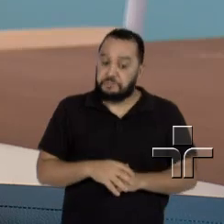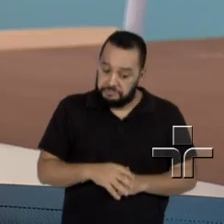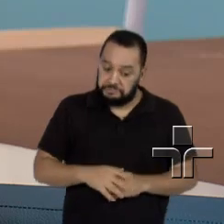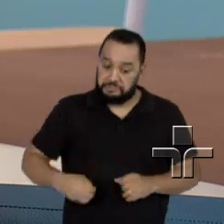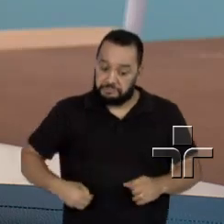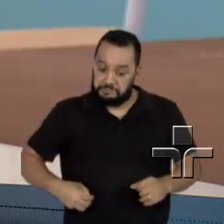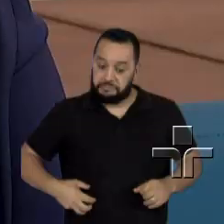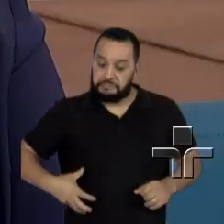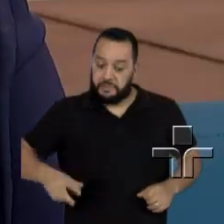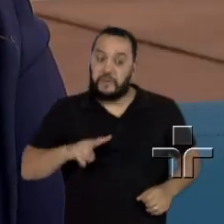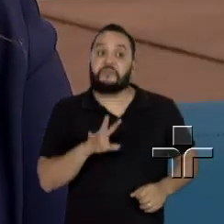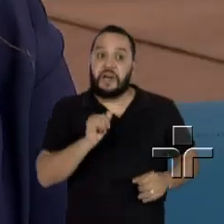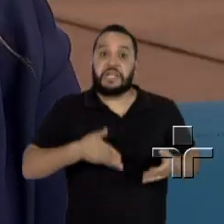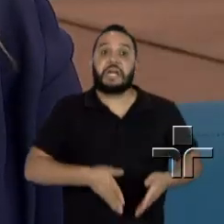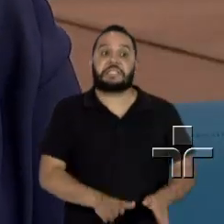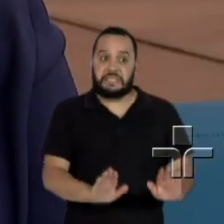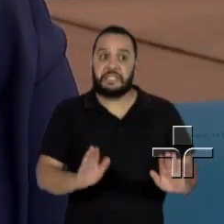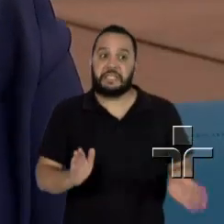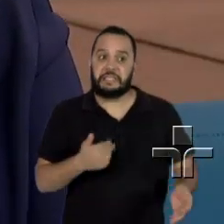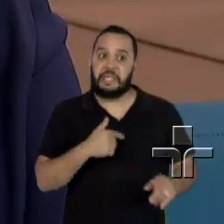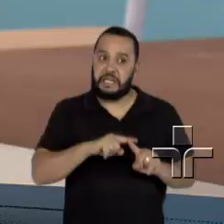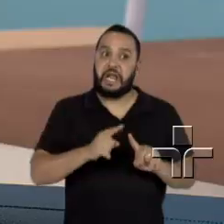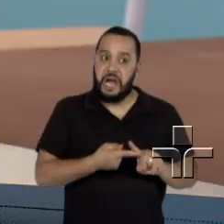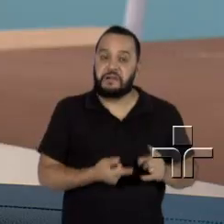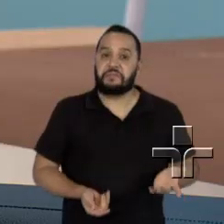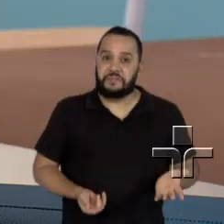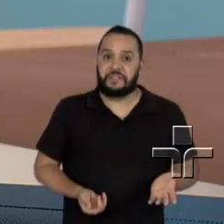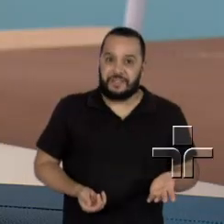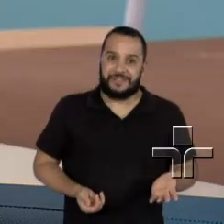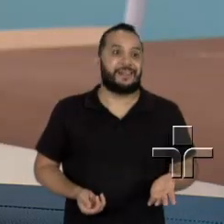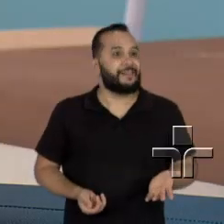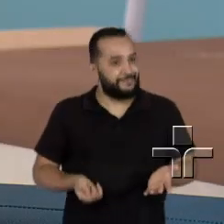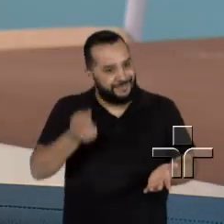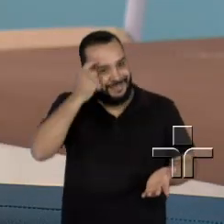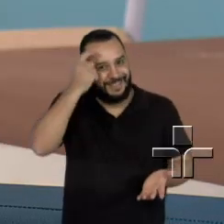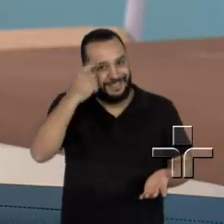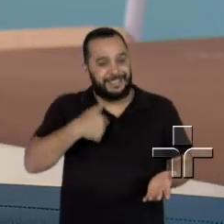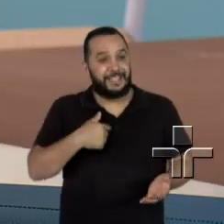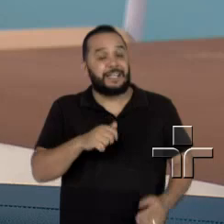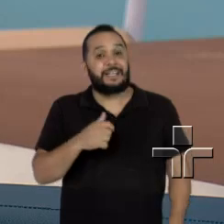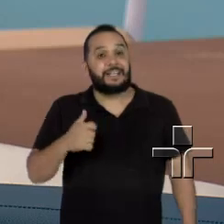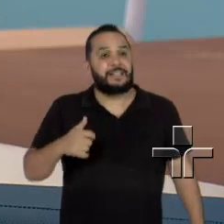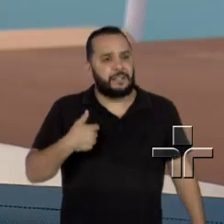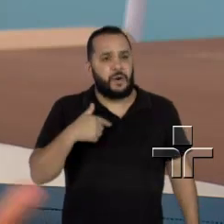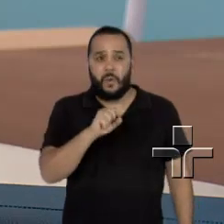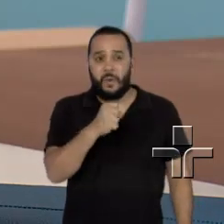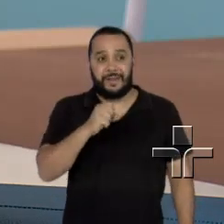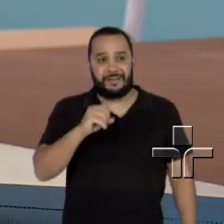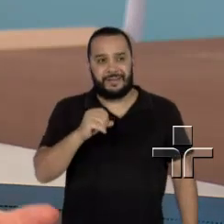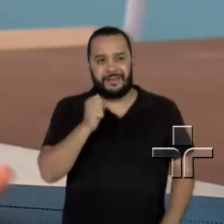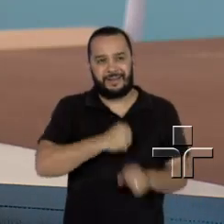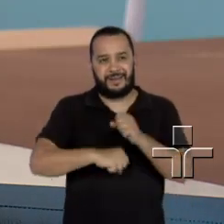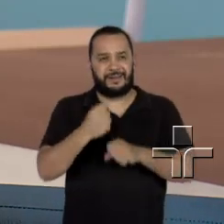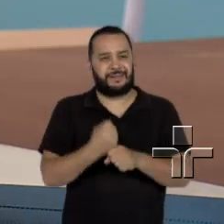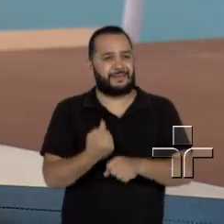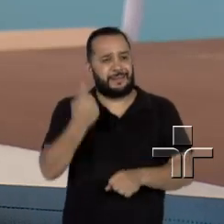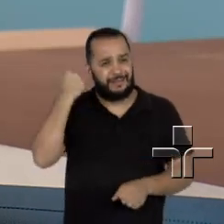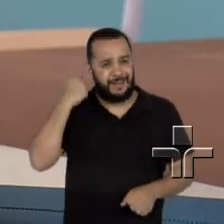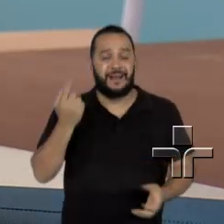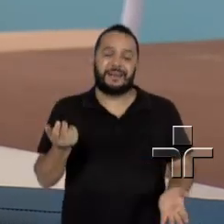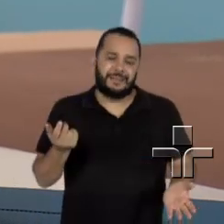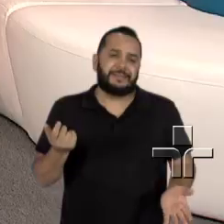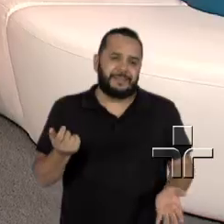cisto vai nascer. Que ótimo! Imagina aquela época, mais de 80 anos atrás, né? Então, era muito